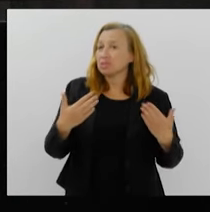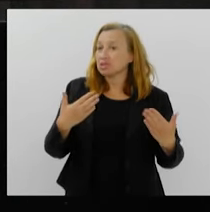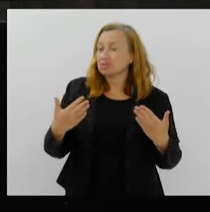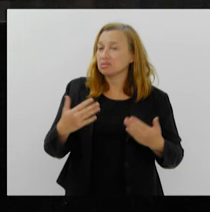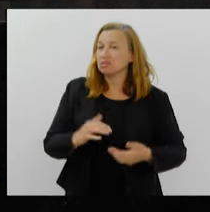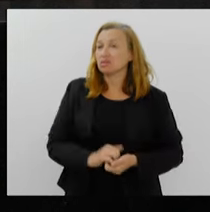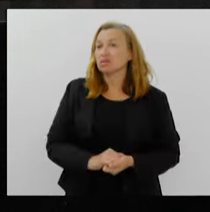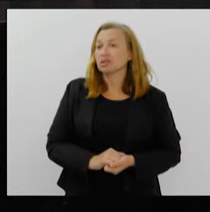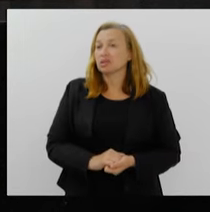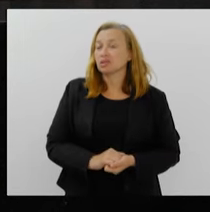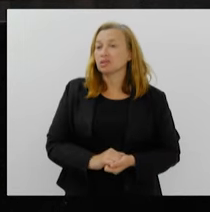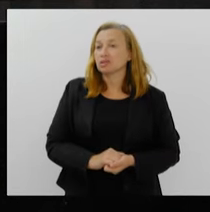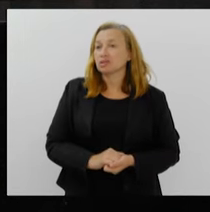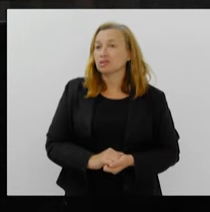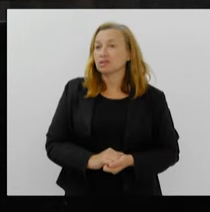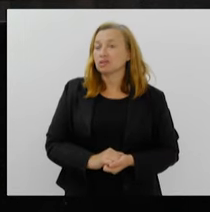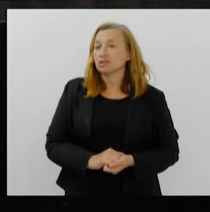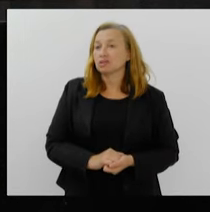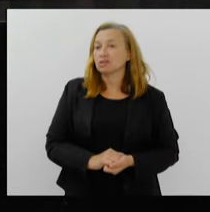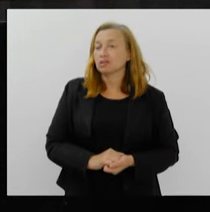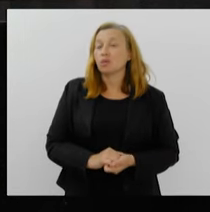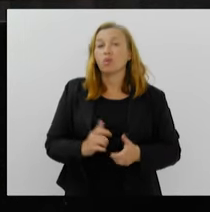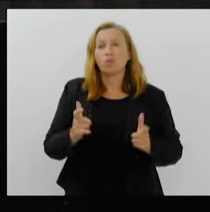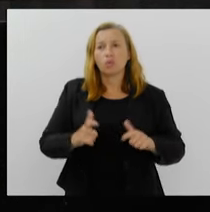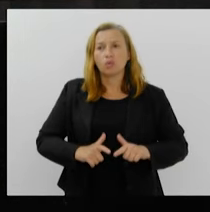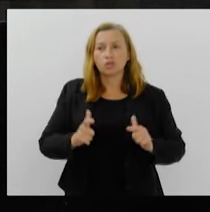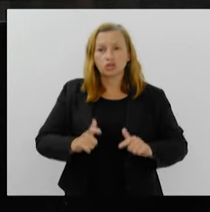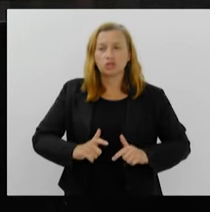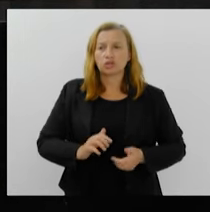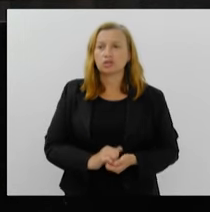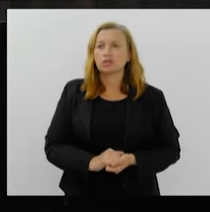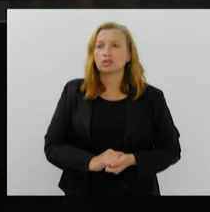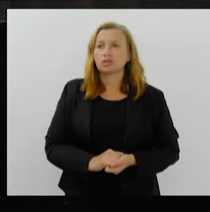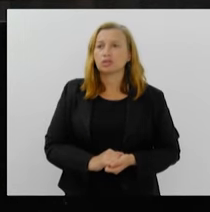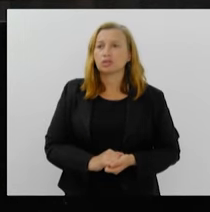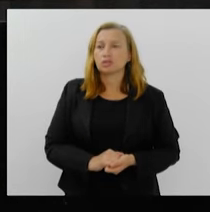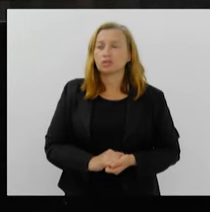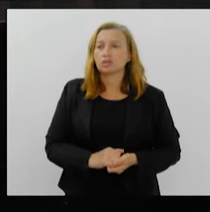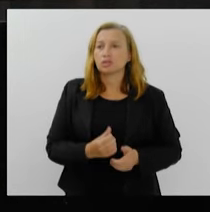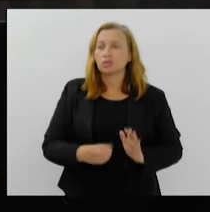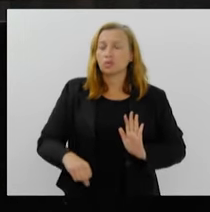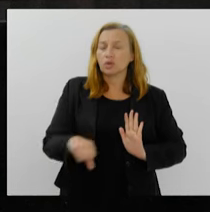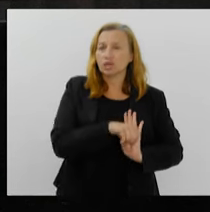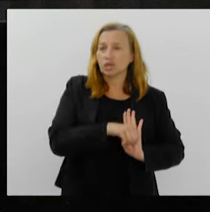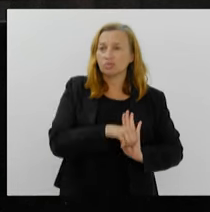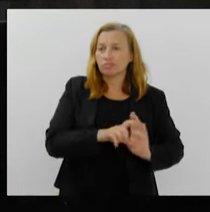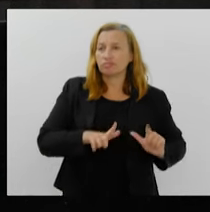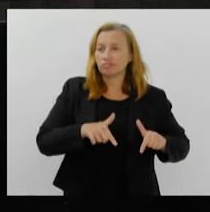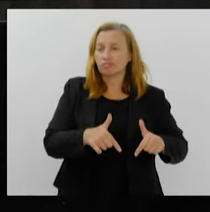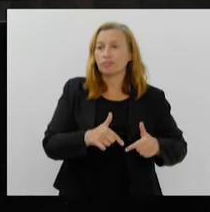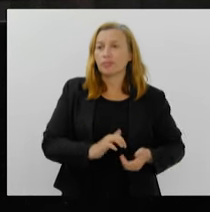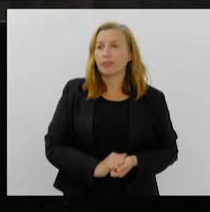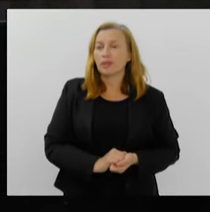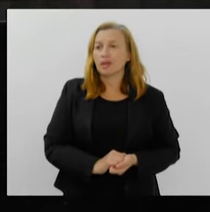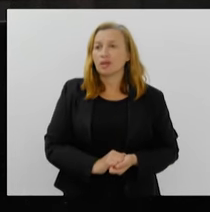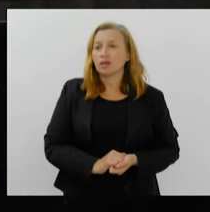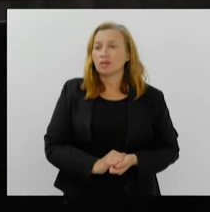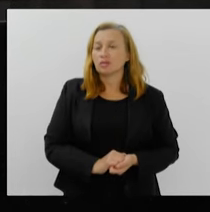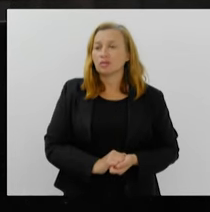Estado paralelo, onde impera o crime, com as suas